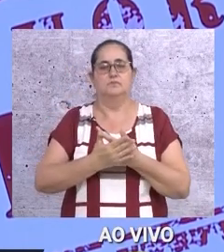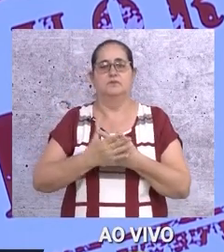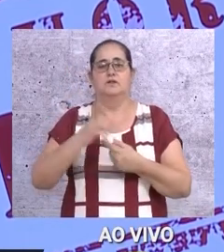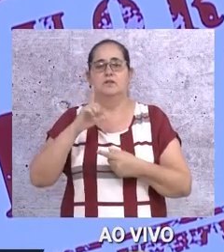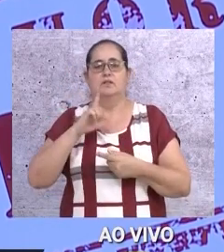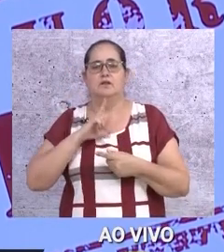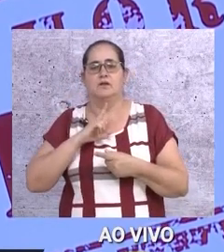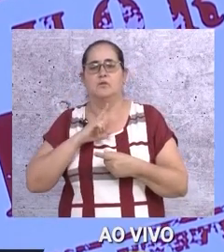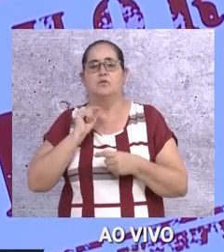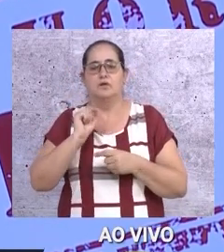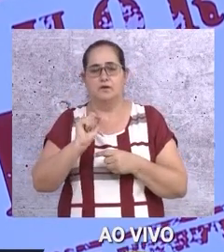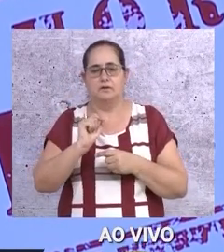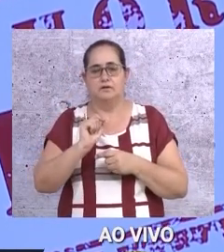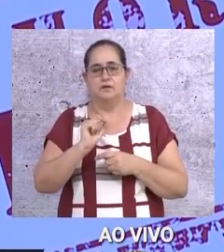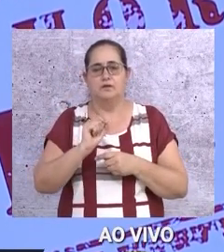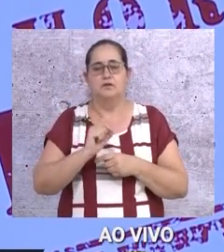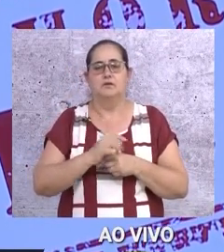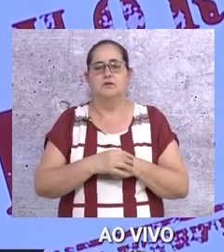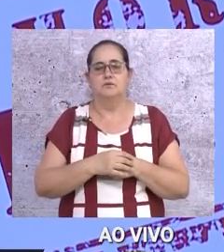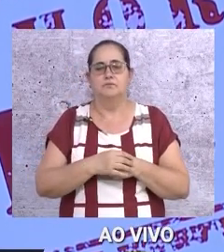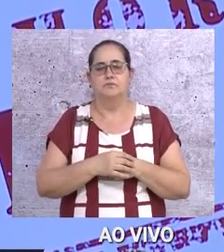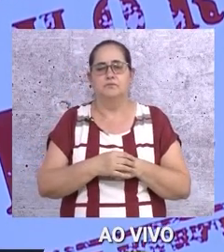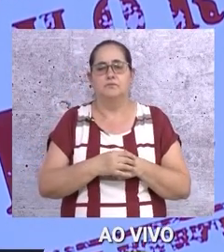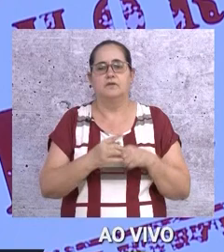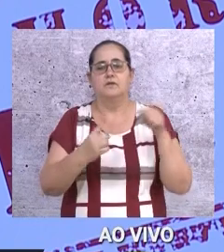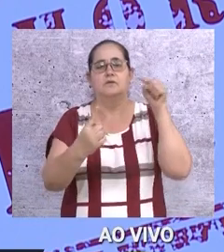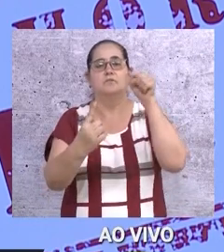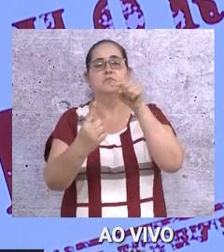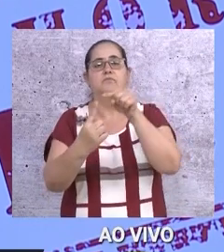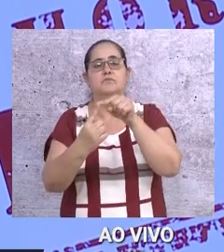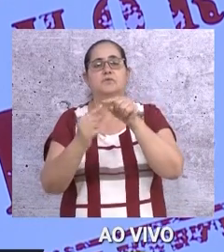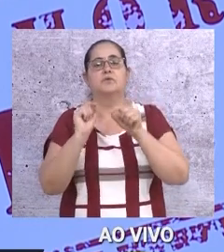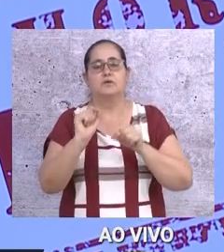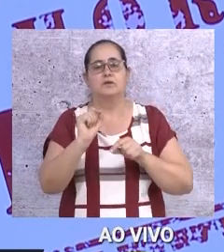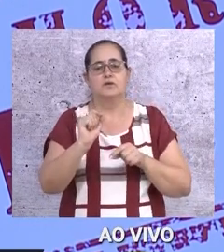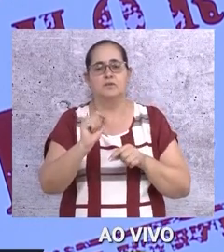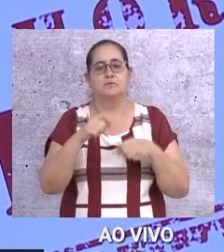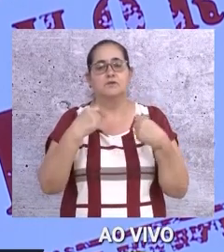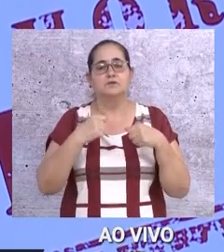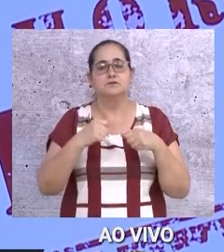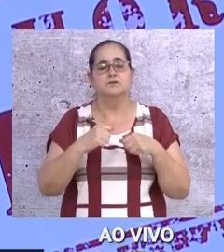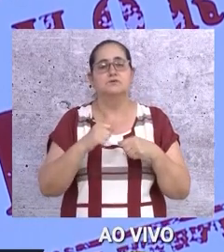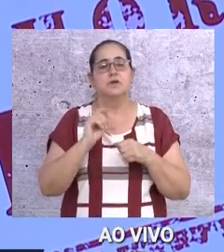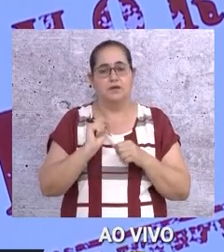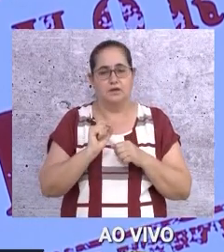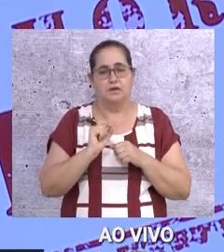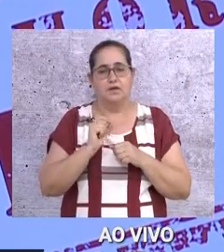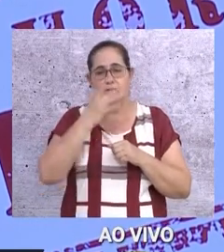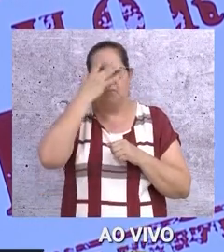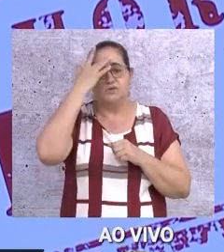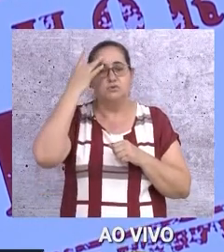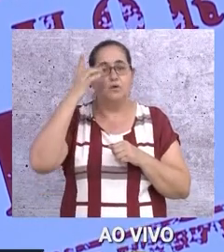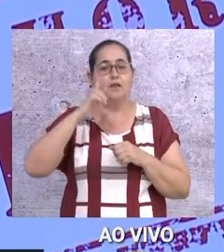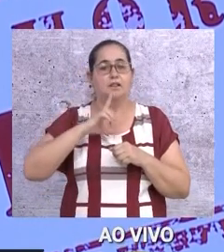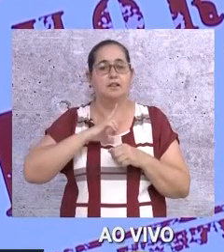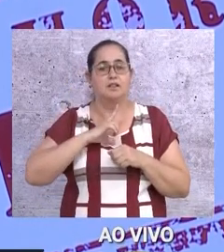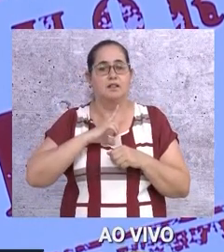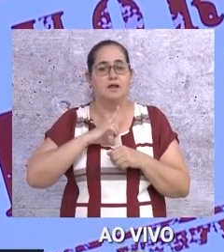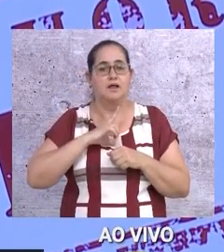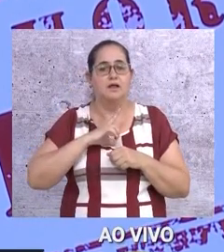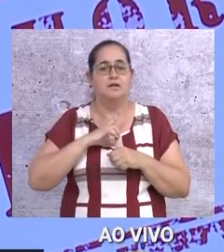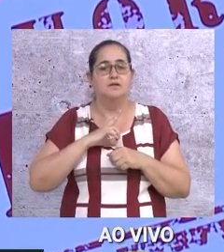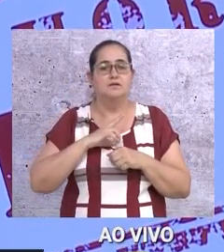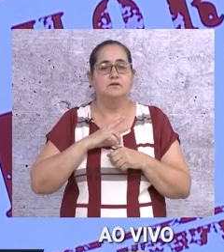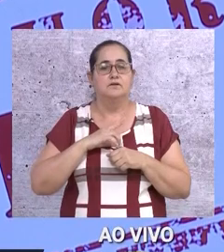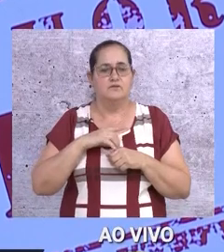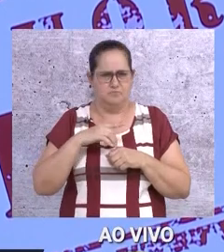princípios, já falei esse nome complicado aqui, que é o princípio da hipossuficiência. Ou seja, o consumidor é sempre hipossuficiente,